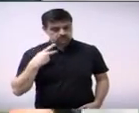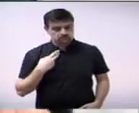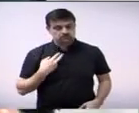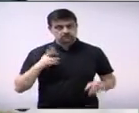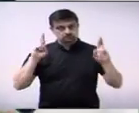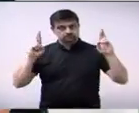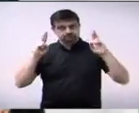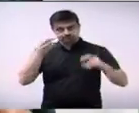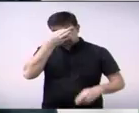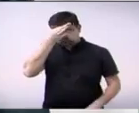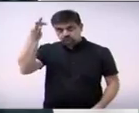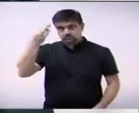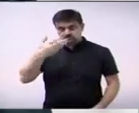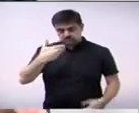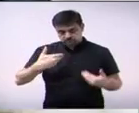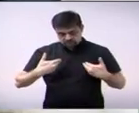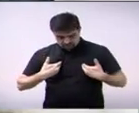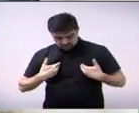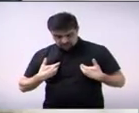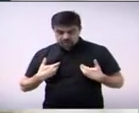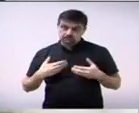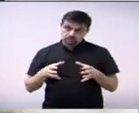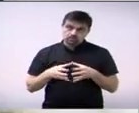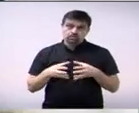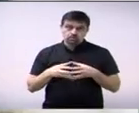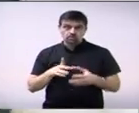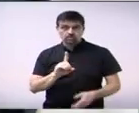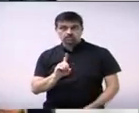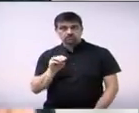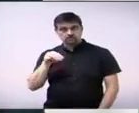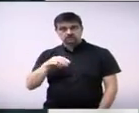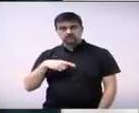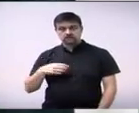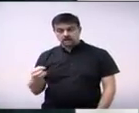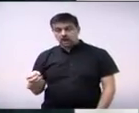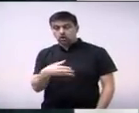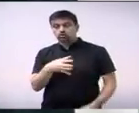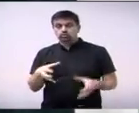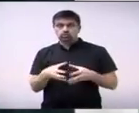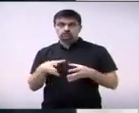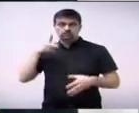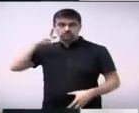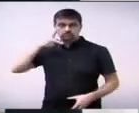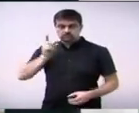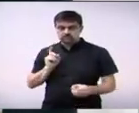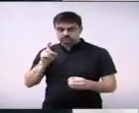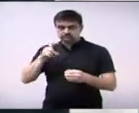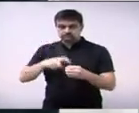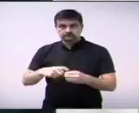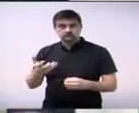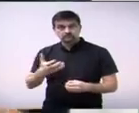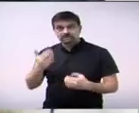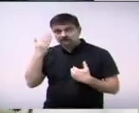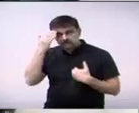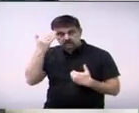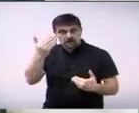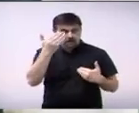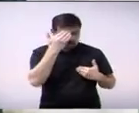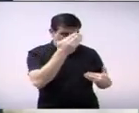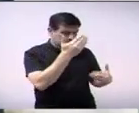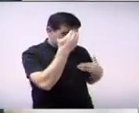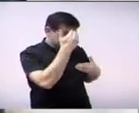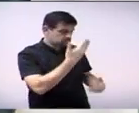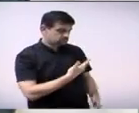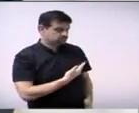desejaram boa sorte no novo partido apenas agradecer as palavras dos companheiros e também